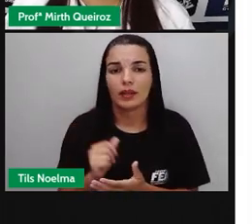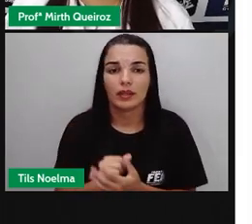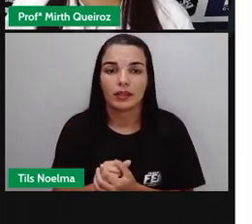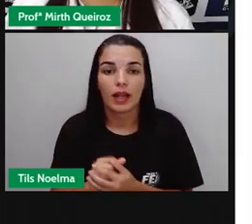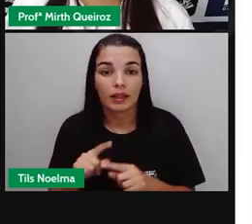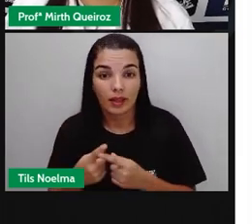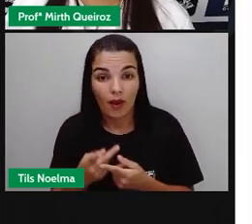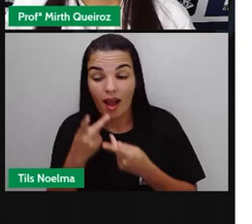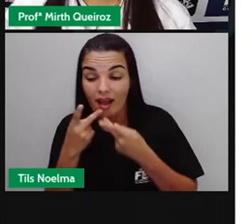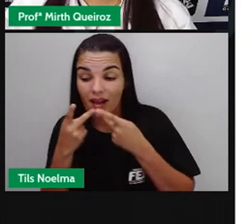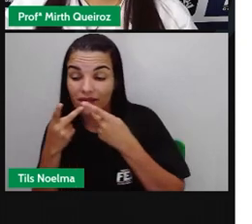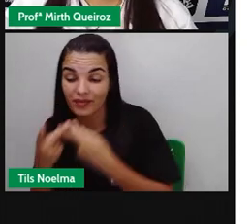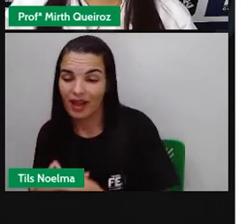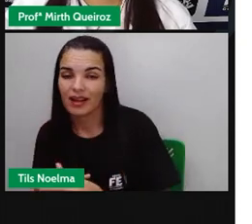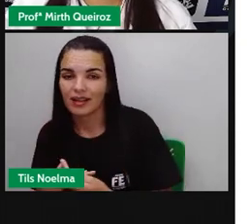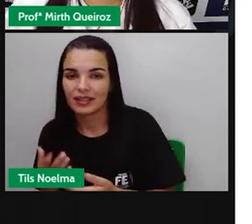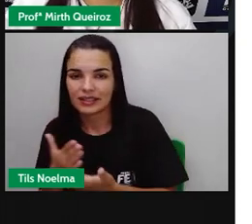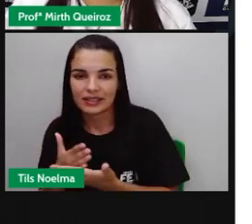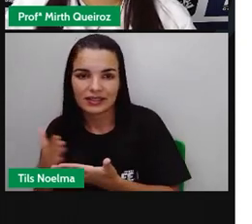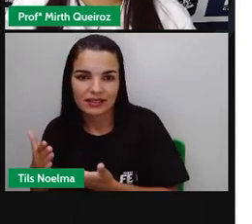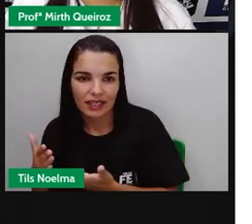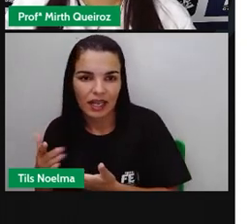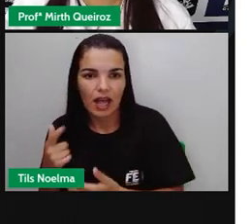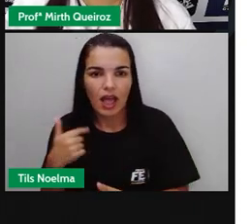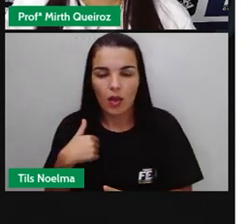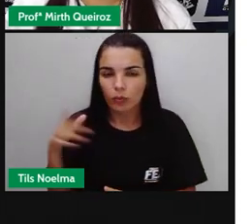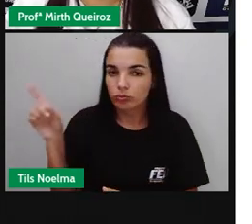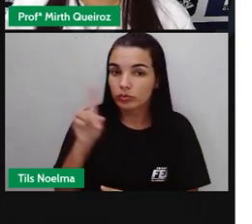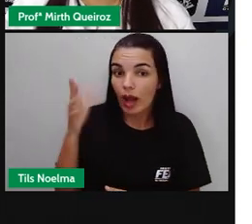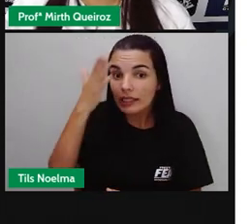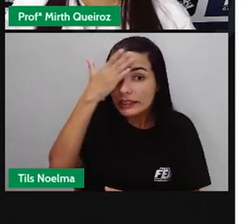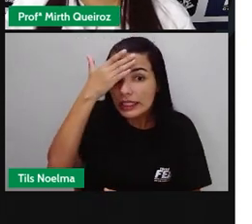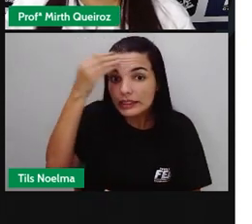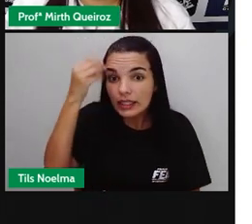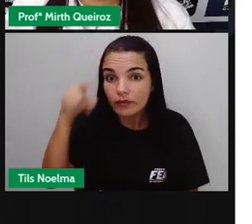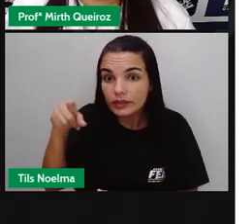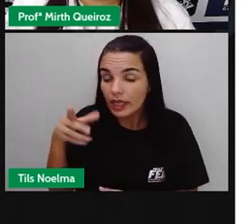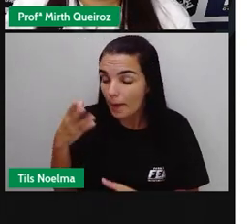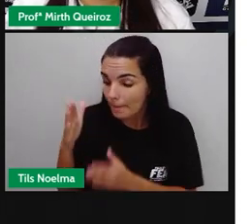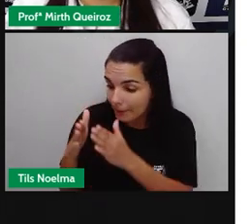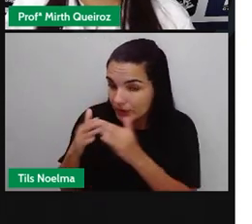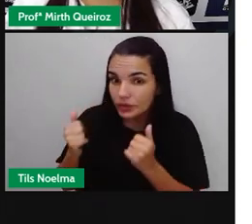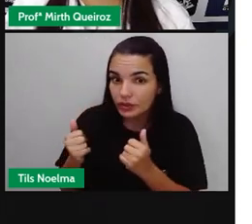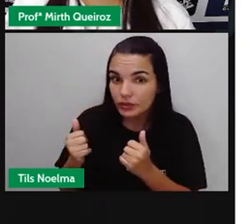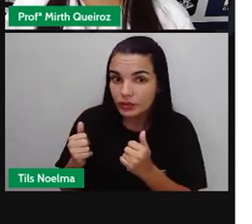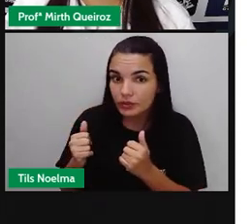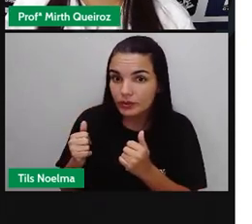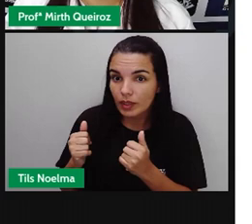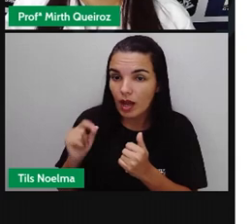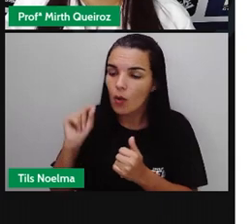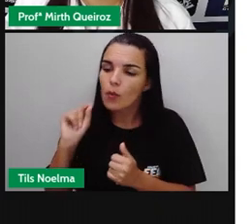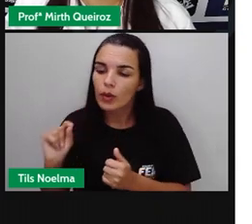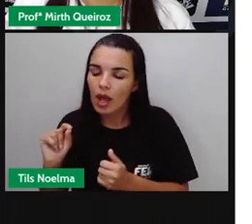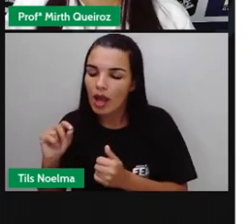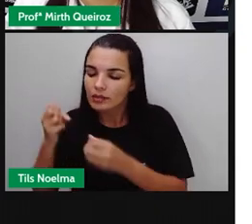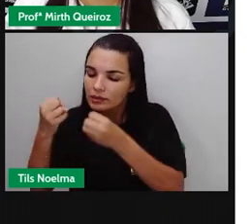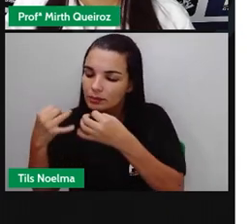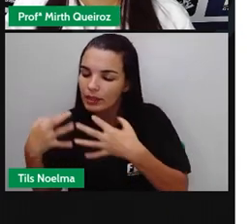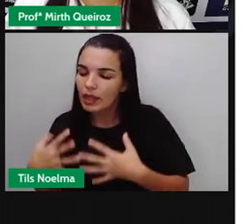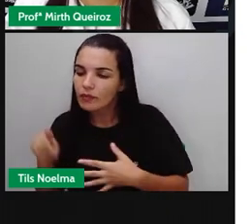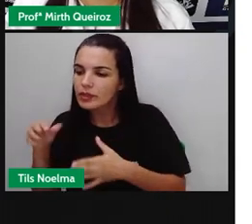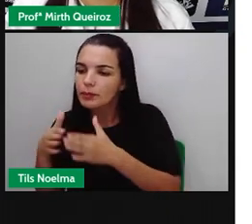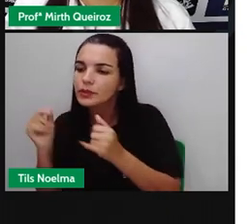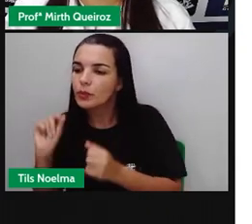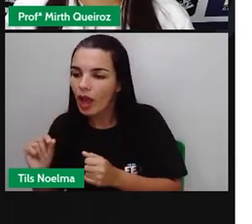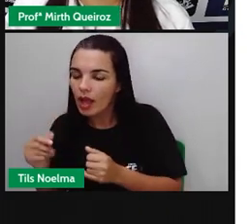a fala, né? Não me esqueci de trazer o que você pediu. Ai você vai explicar o que foi